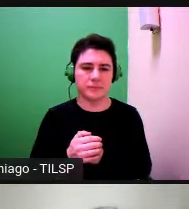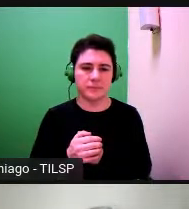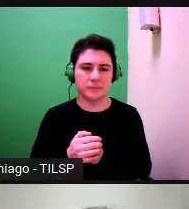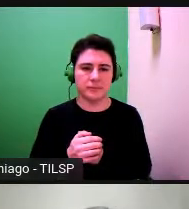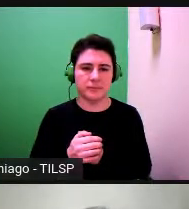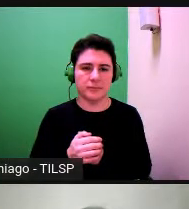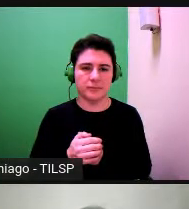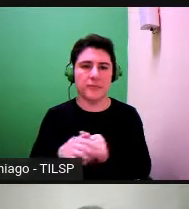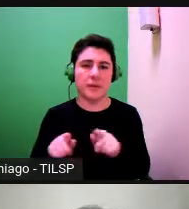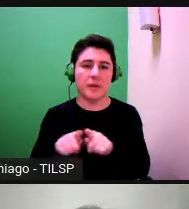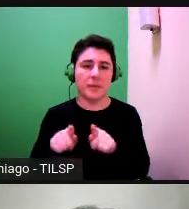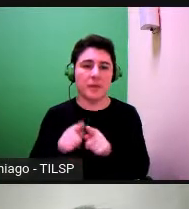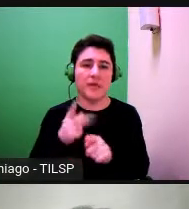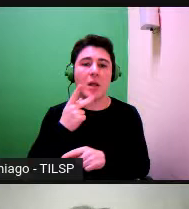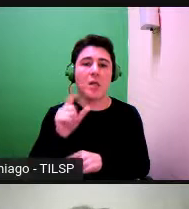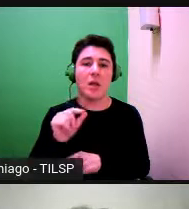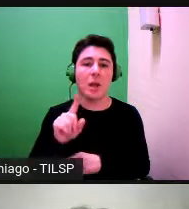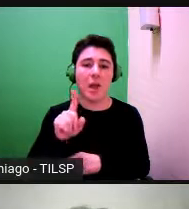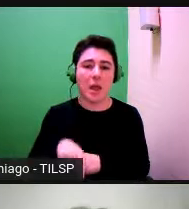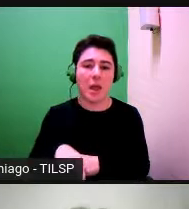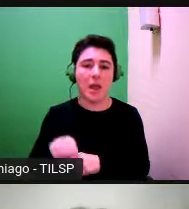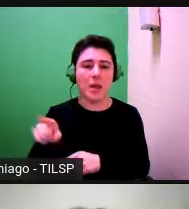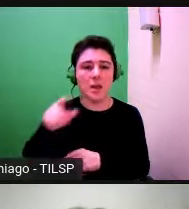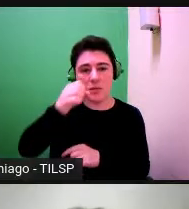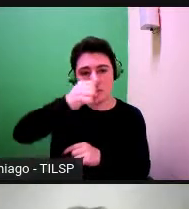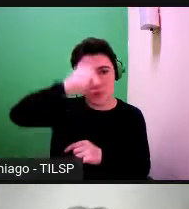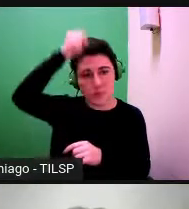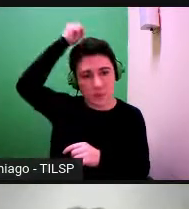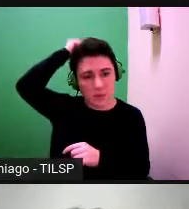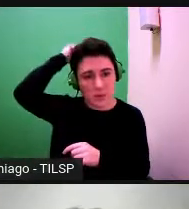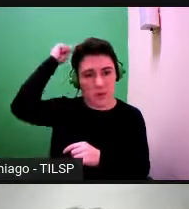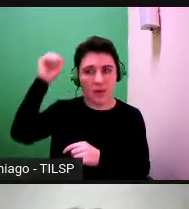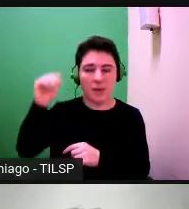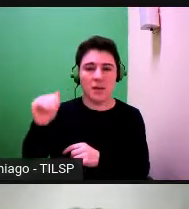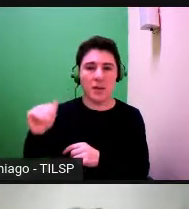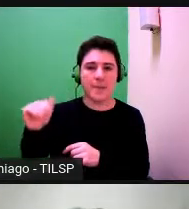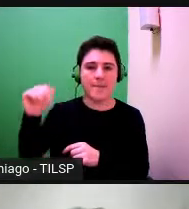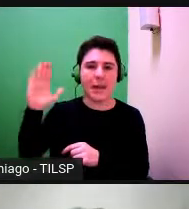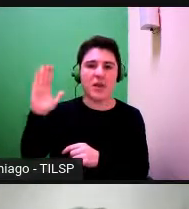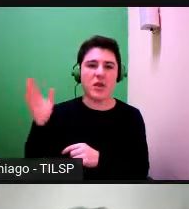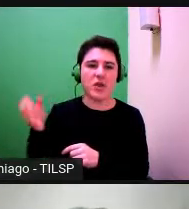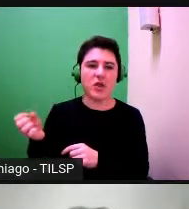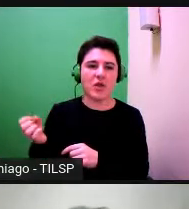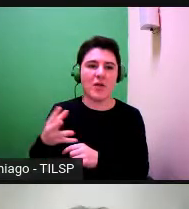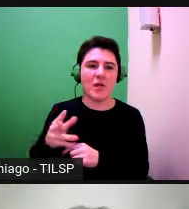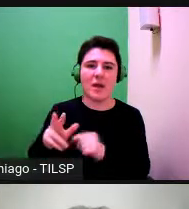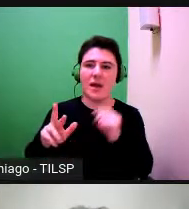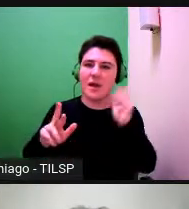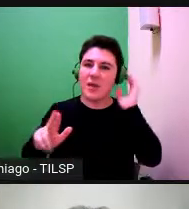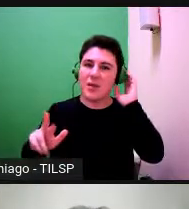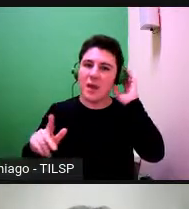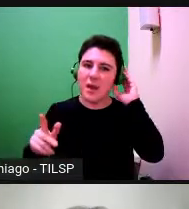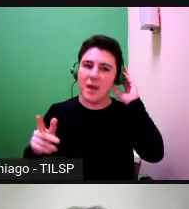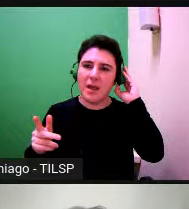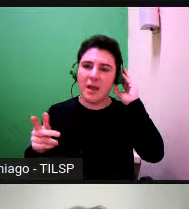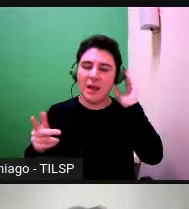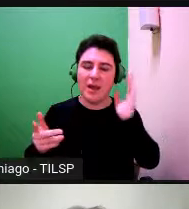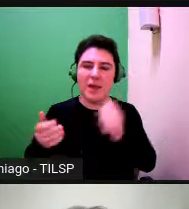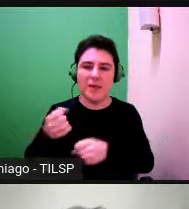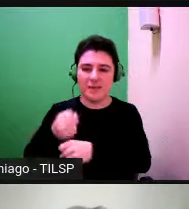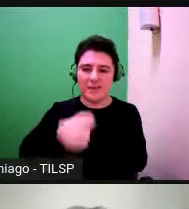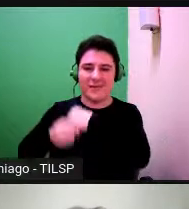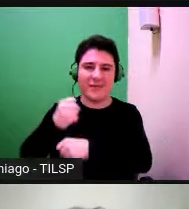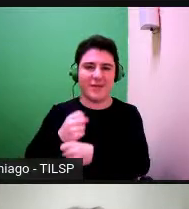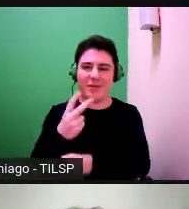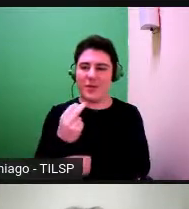isto também para dizer que este é o Sousiur mais recente que não corresponde à Vulgata Sousiur de 2002 mas na